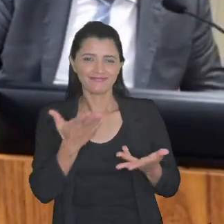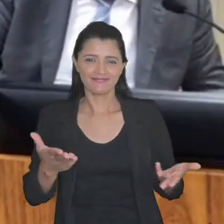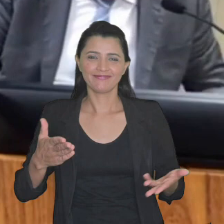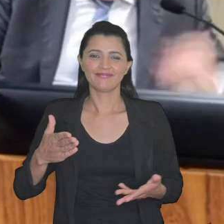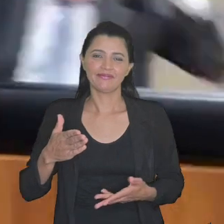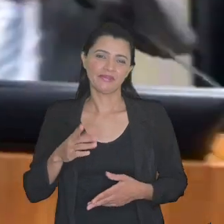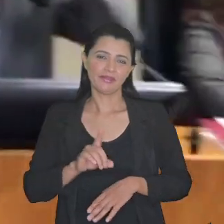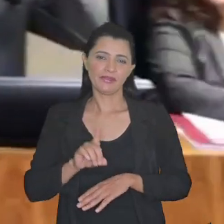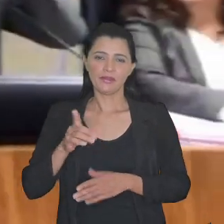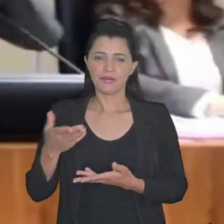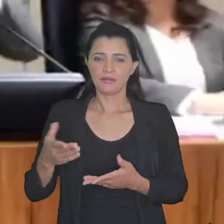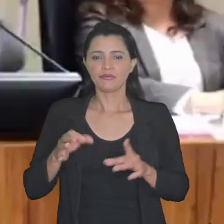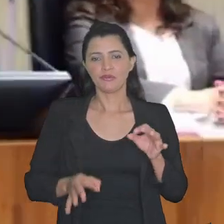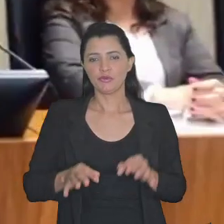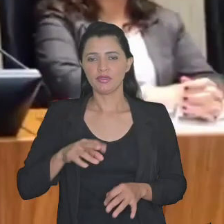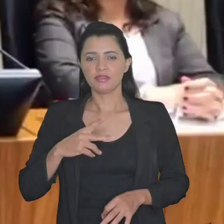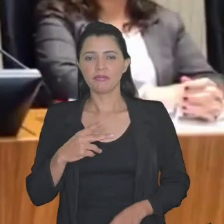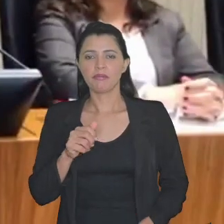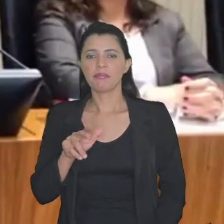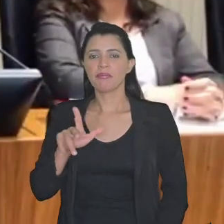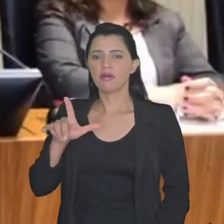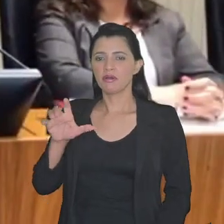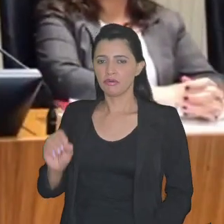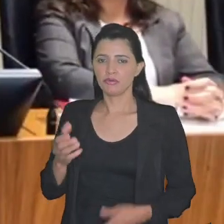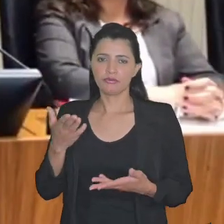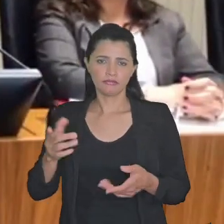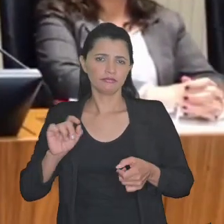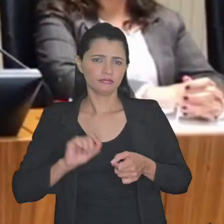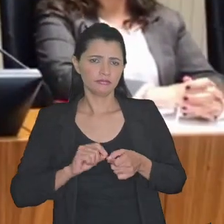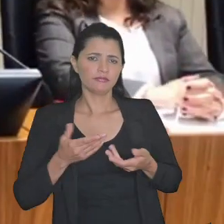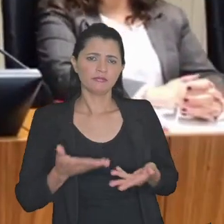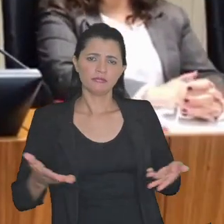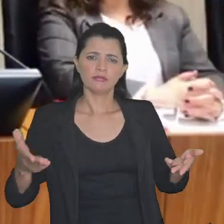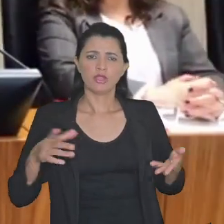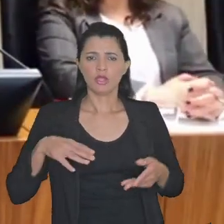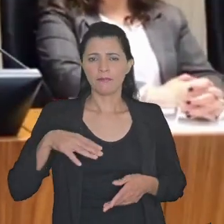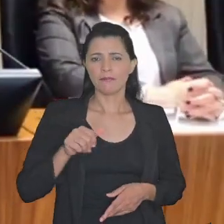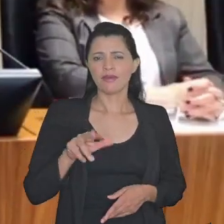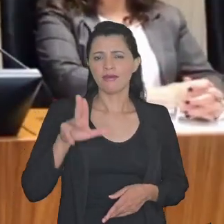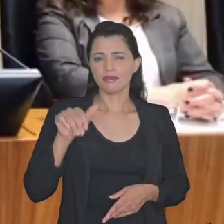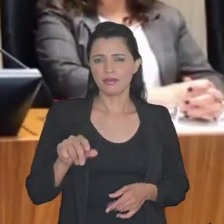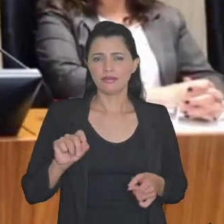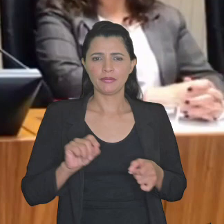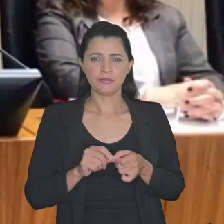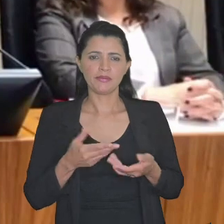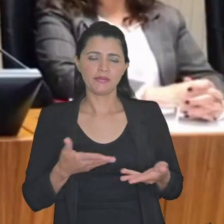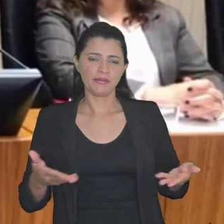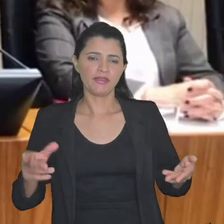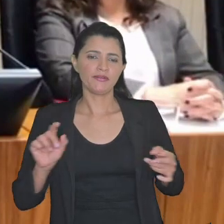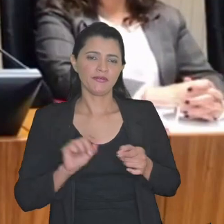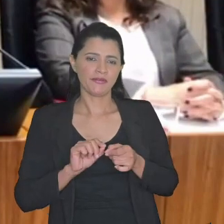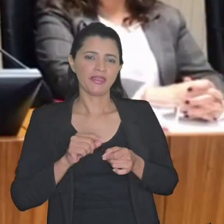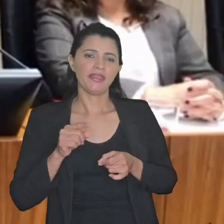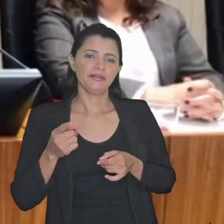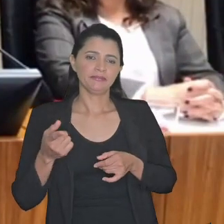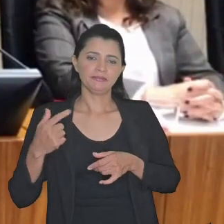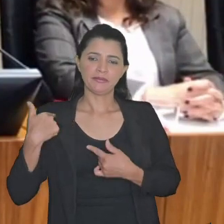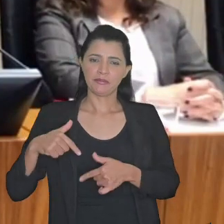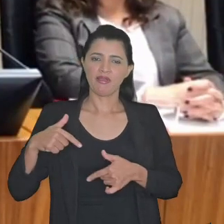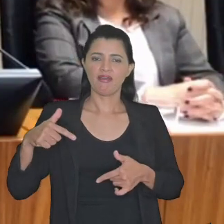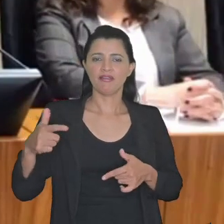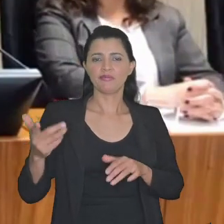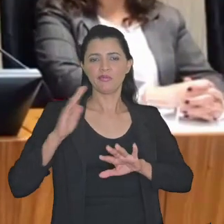eu que agradeço doutor Paulo Conrado ele fez aqui uma doutora Mariana disse não vamos falar da